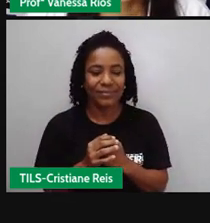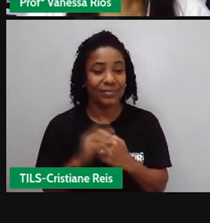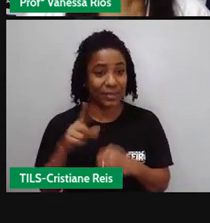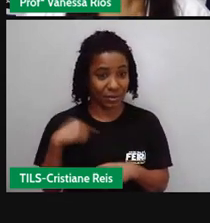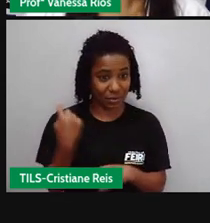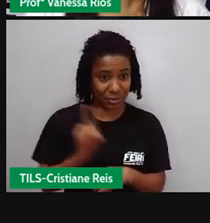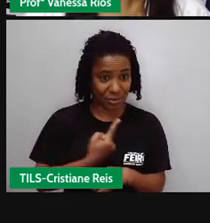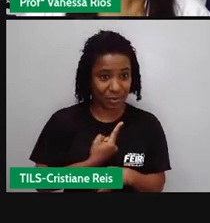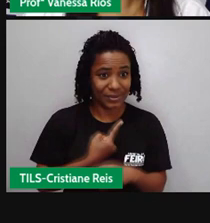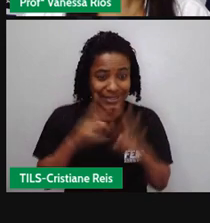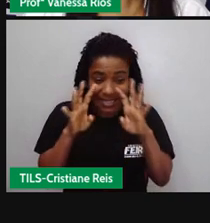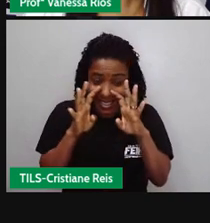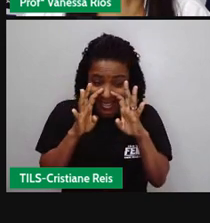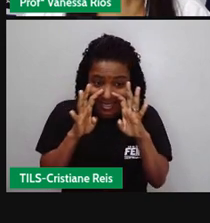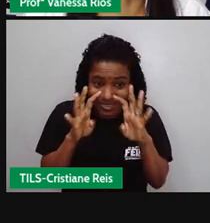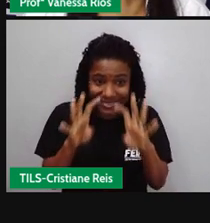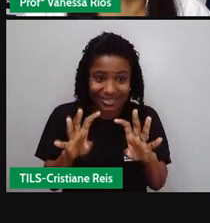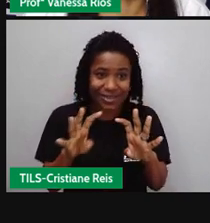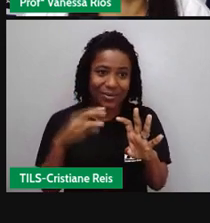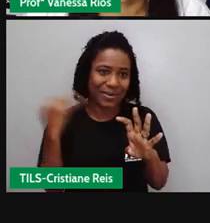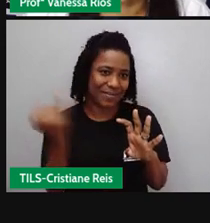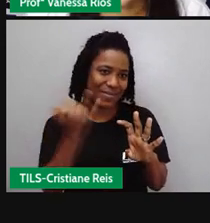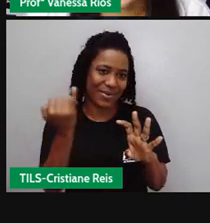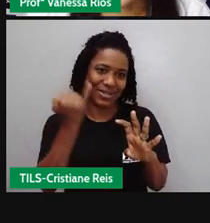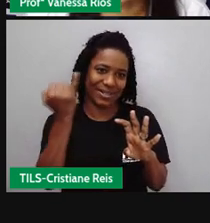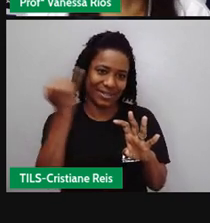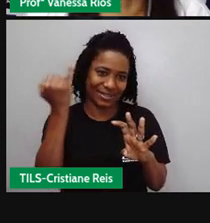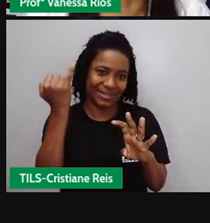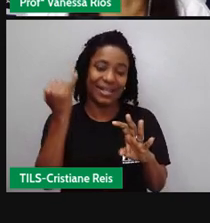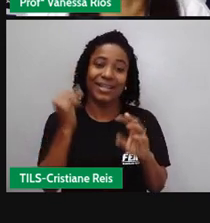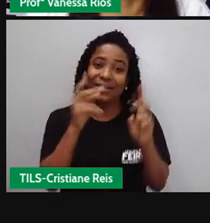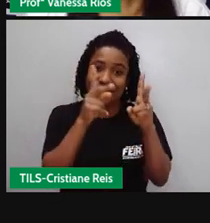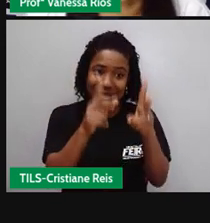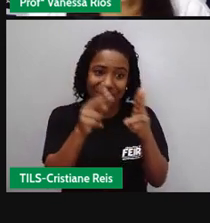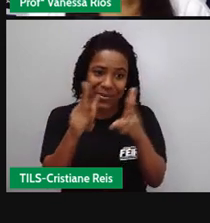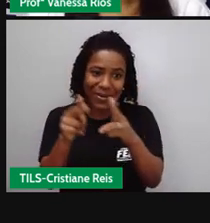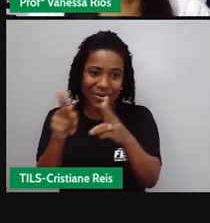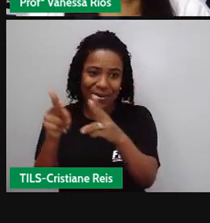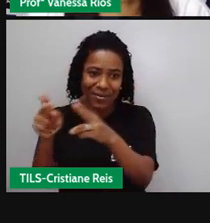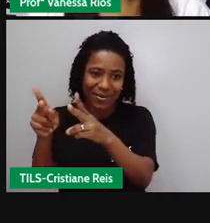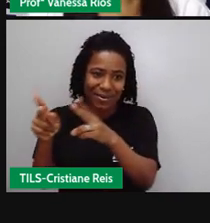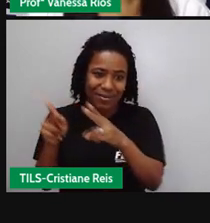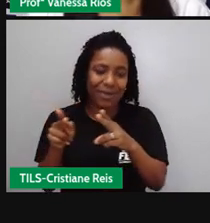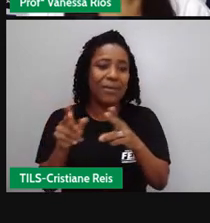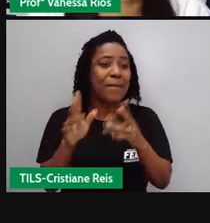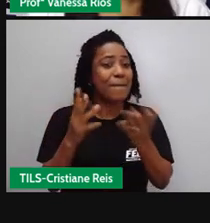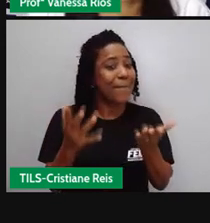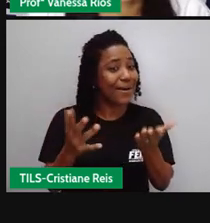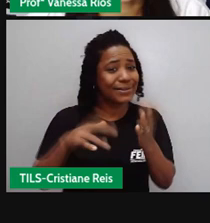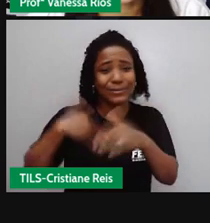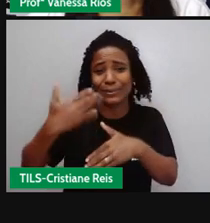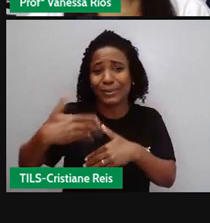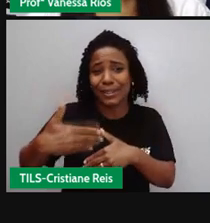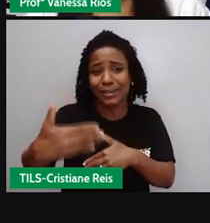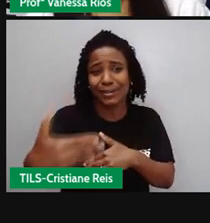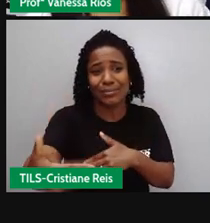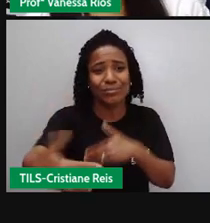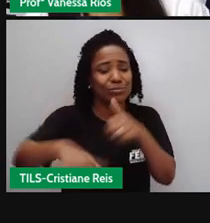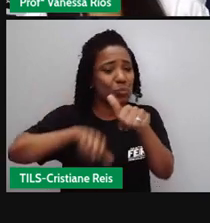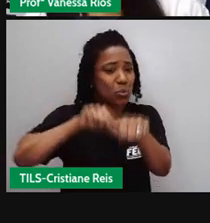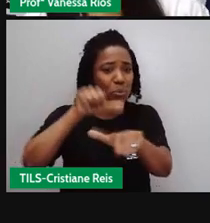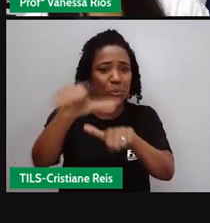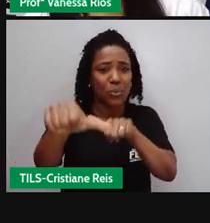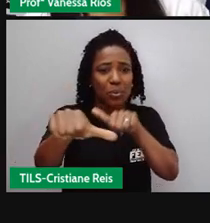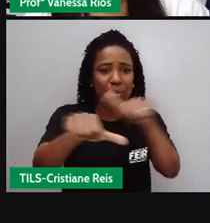importante né muitas coisas a gente acha que é igual que não muda com o tempo mas o tempo passa né algumas coisas